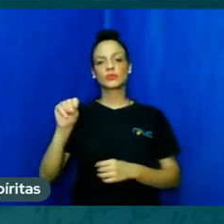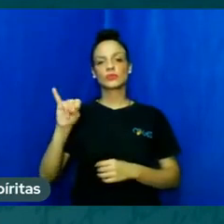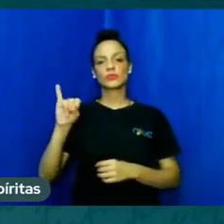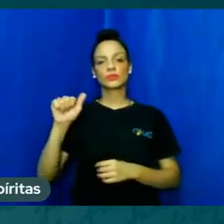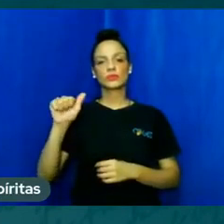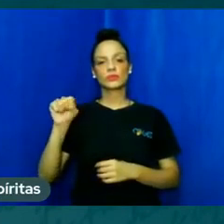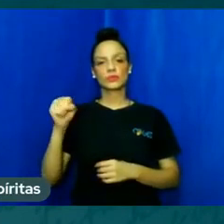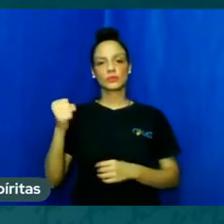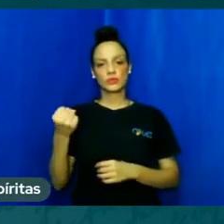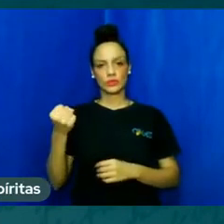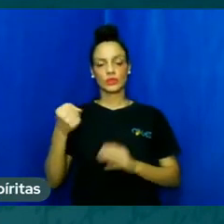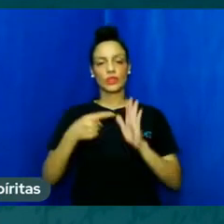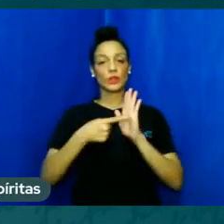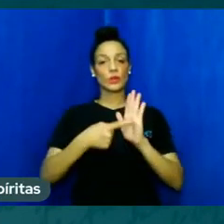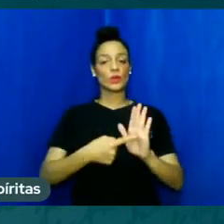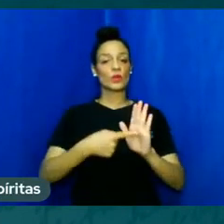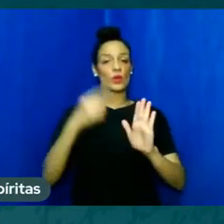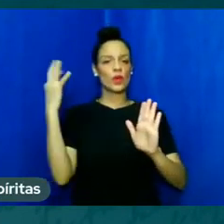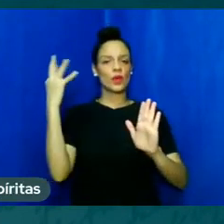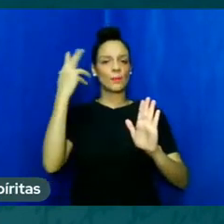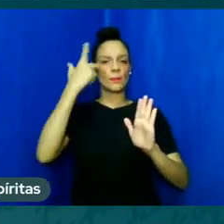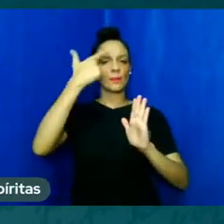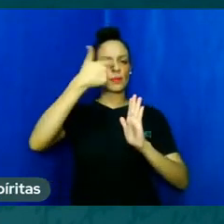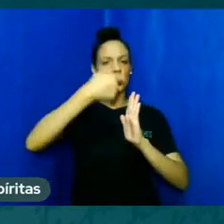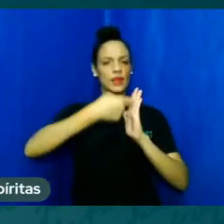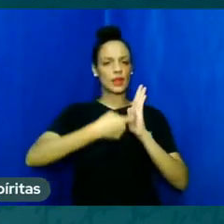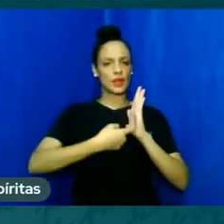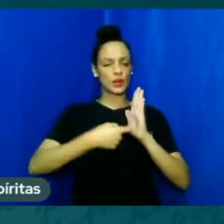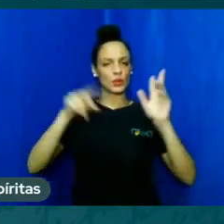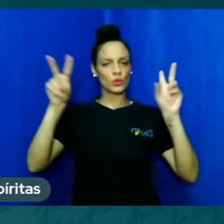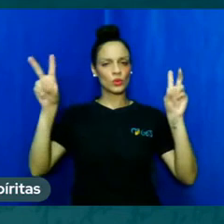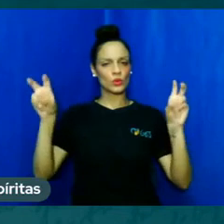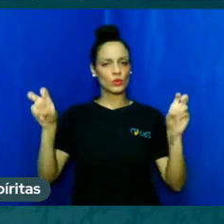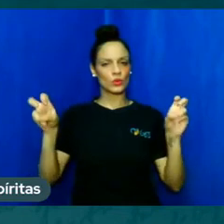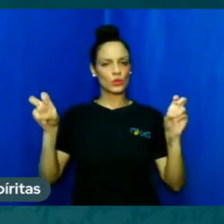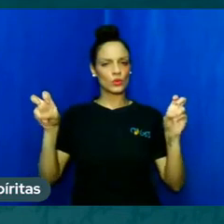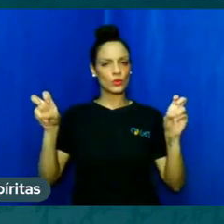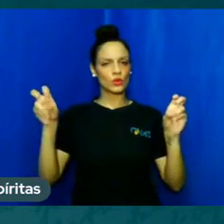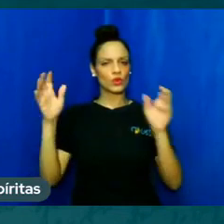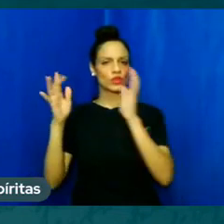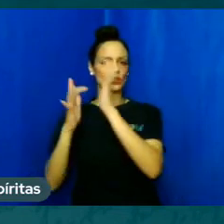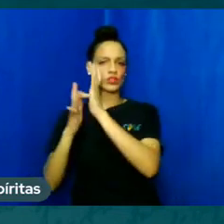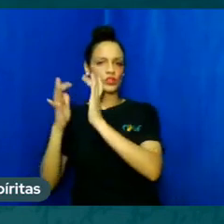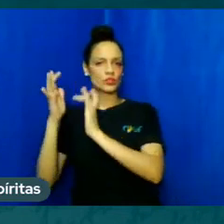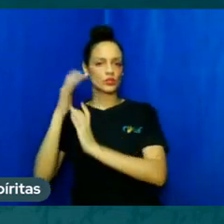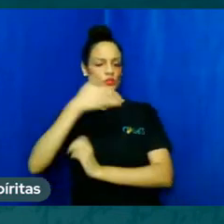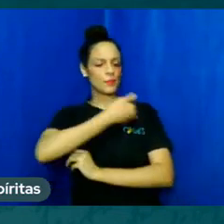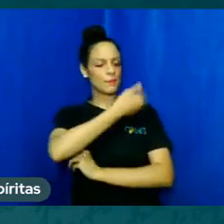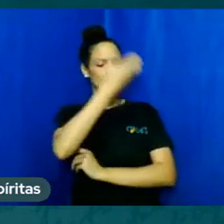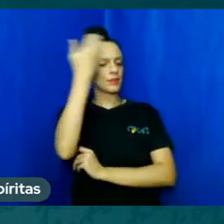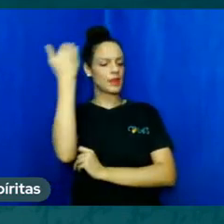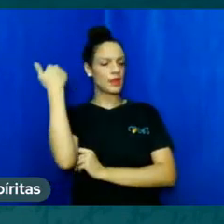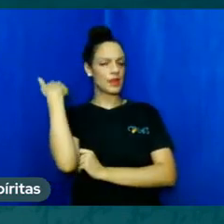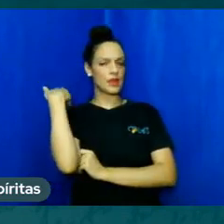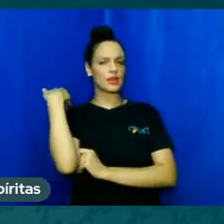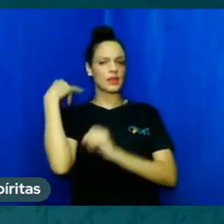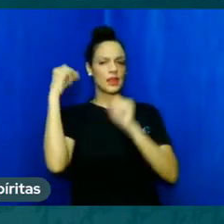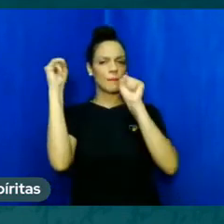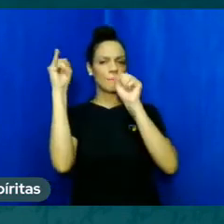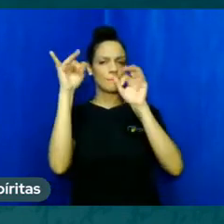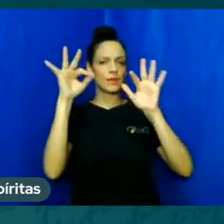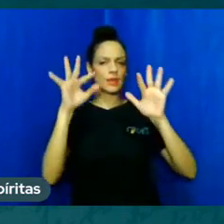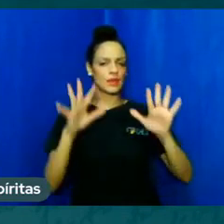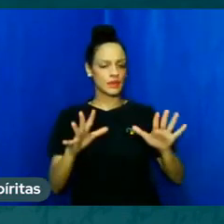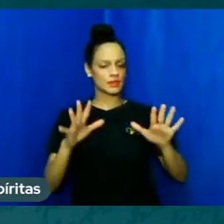texto muito belo. Ele diz assim, que as bênçãos do Mestre Jesus e da Maria Santíssima, com toda essa falange do